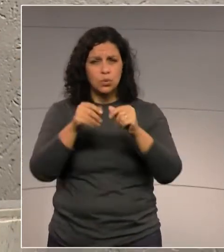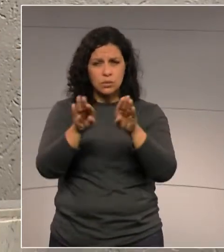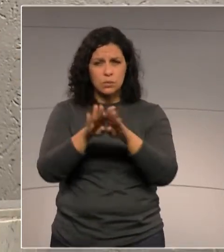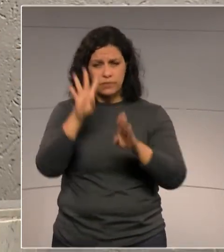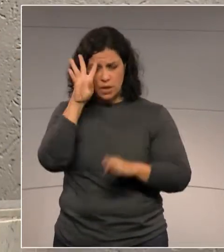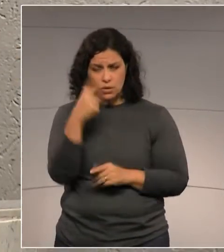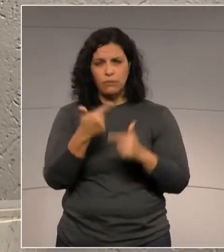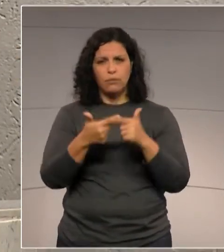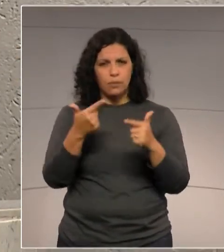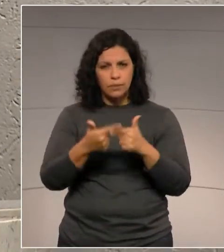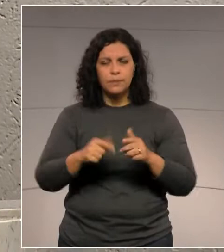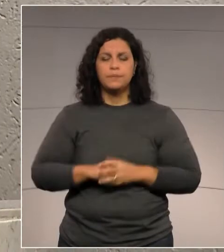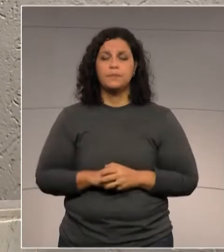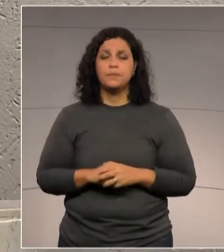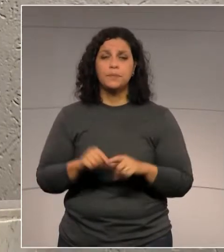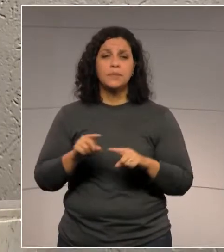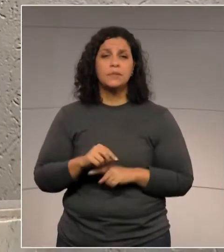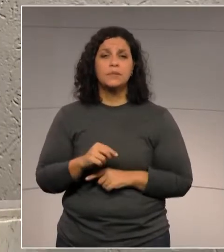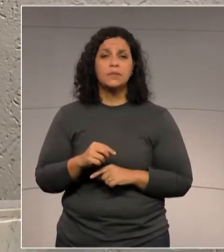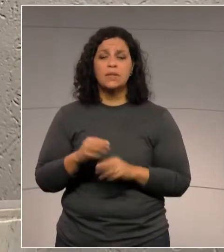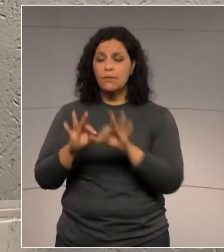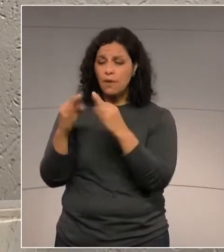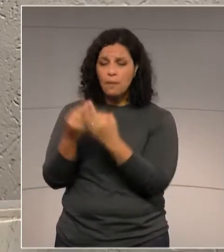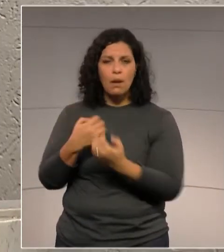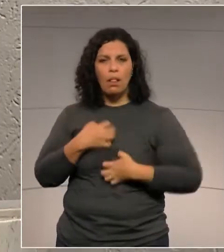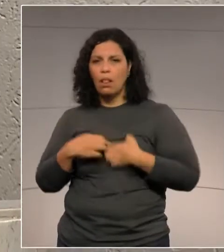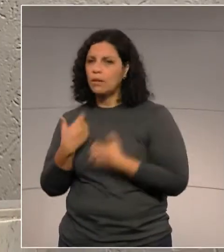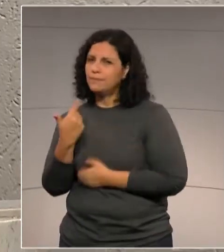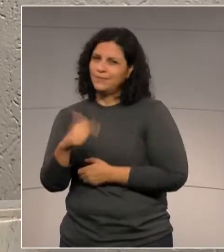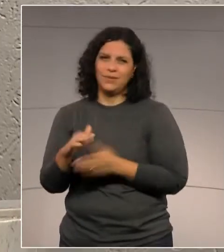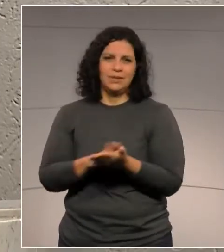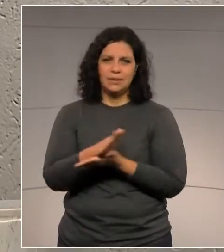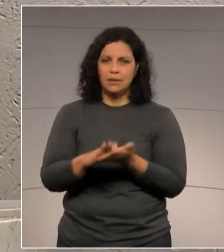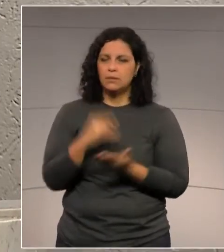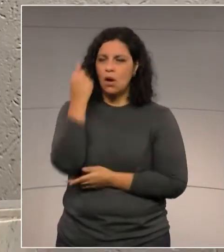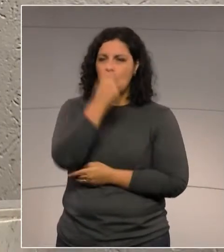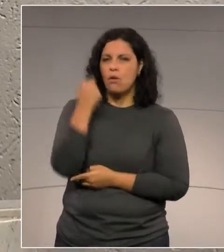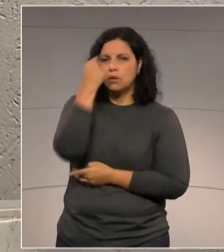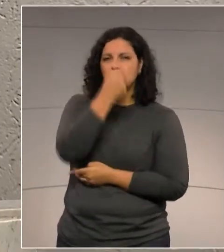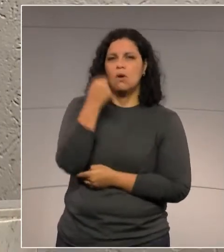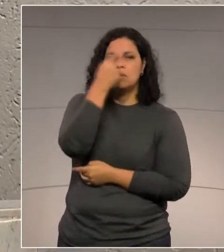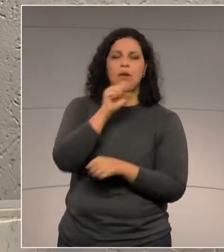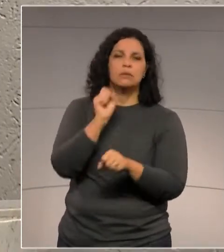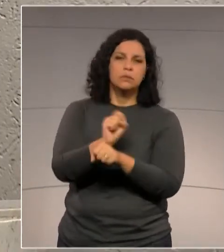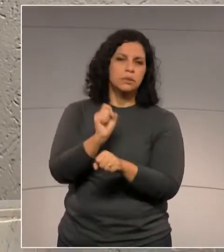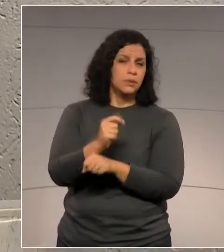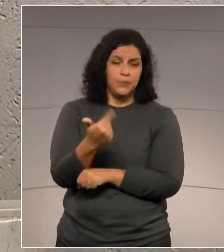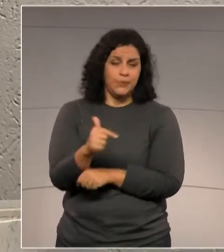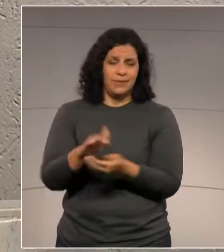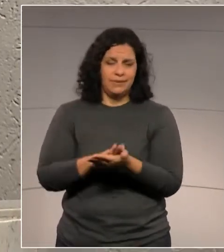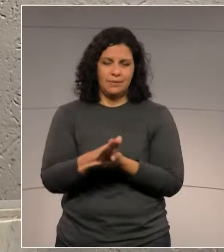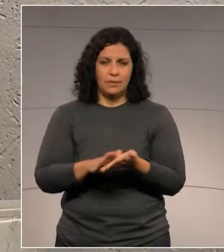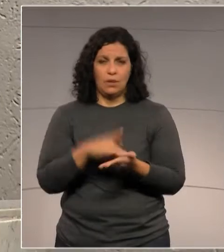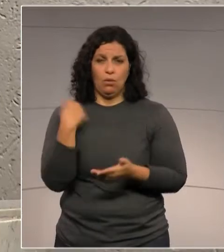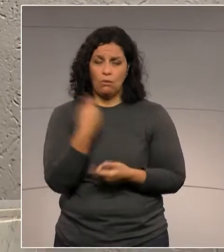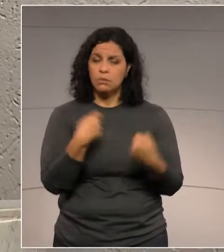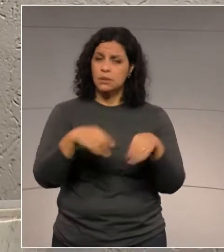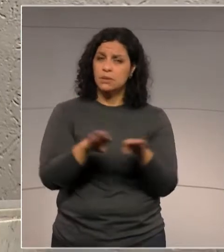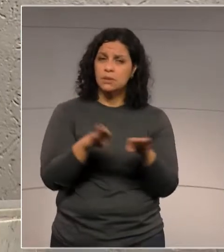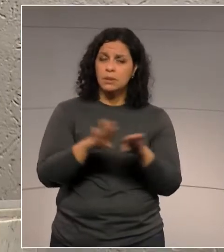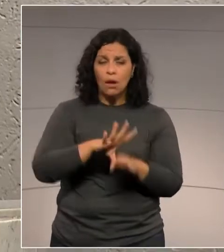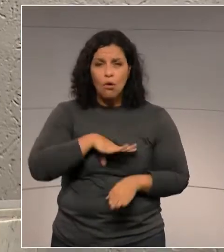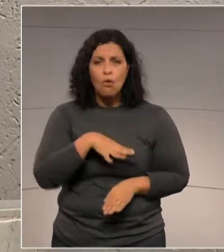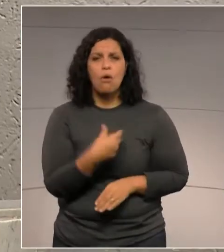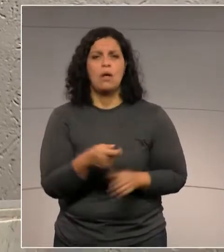resolve o problema, não deixa a família angustiada, esperando horas e horas e horas, ou seja, nós temos que ter a